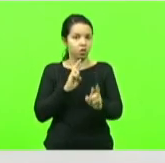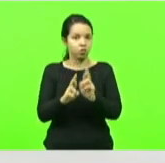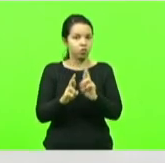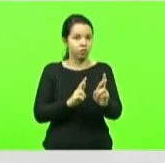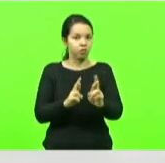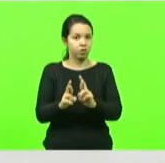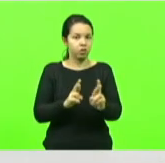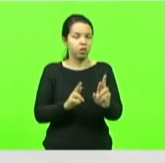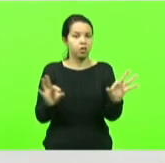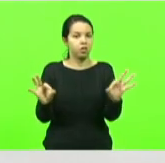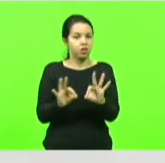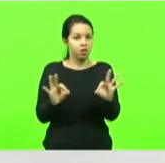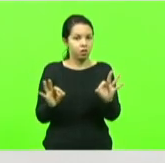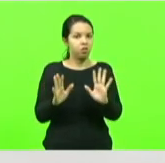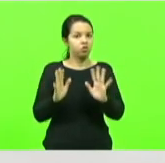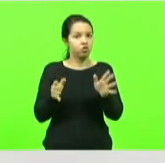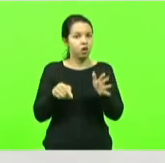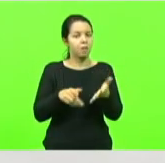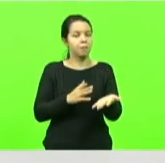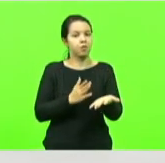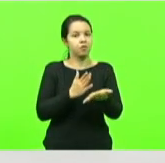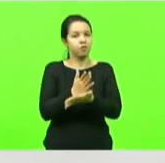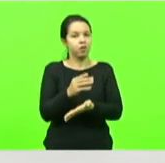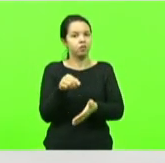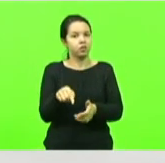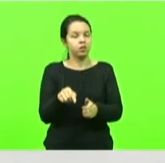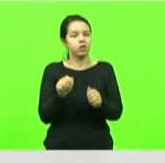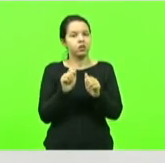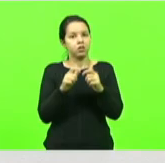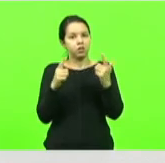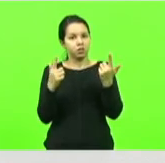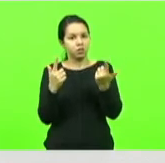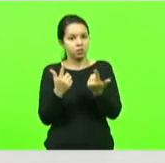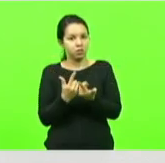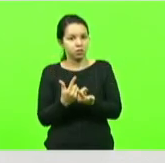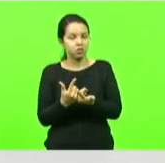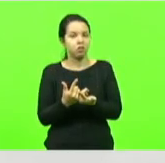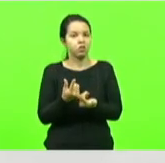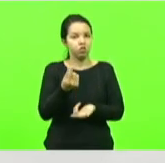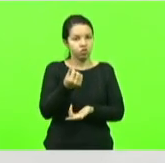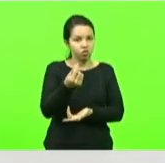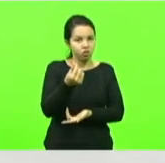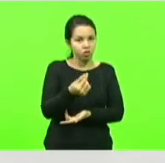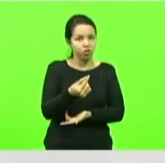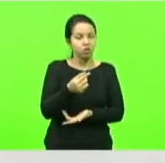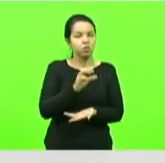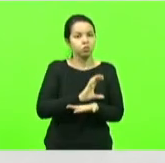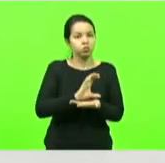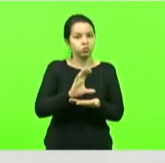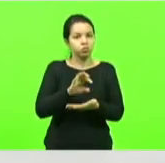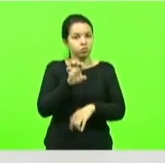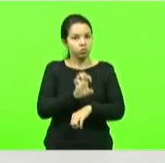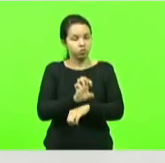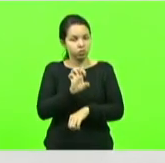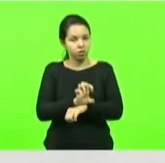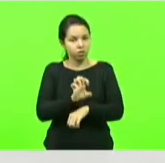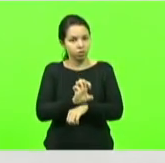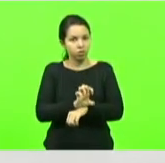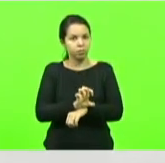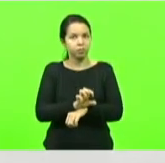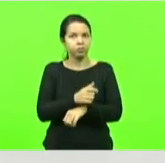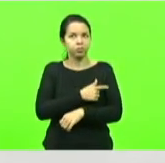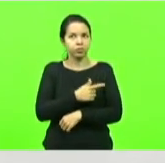que foi aprovado aqui nessa casa recursos do estado para a união evidentemente